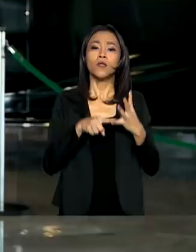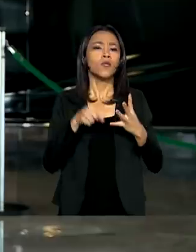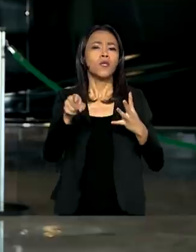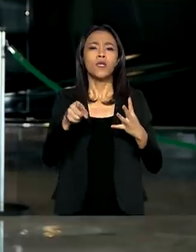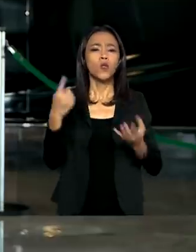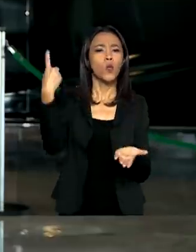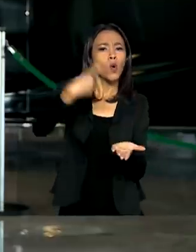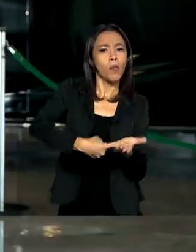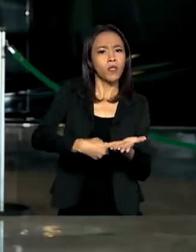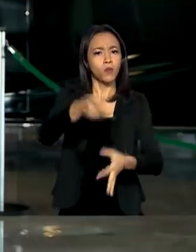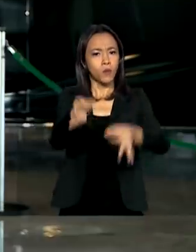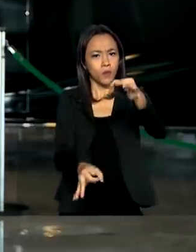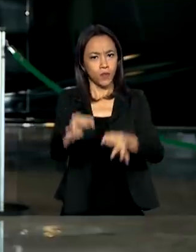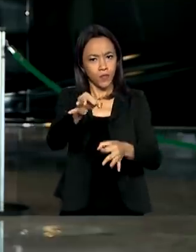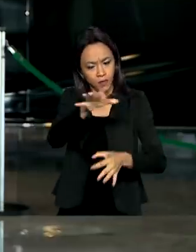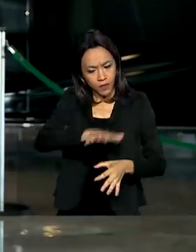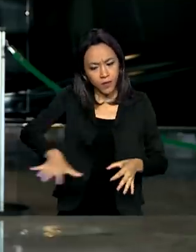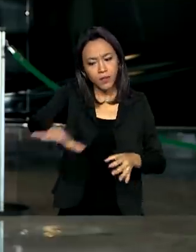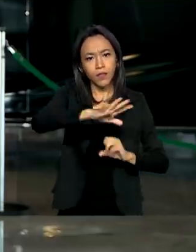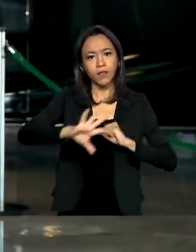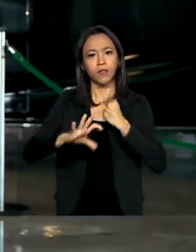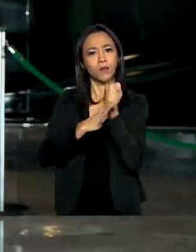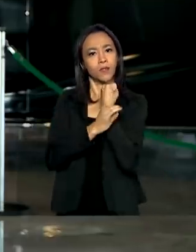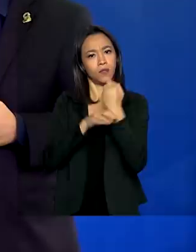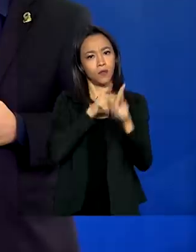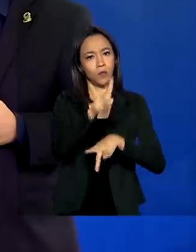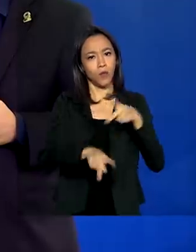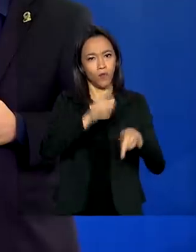justiça e a segurança dos brasileiros.